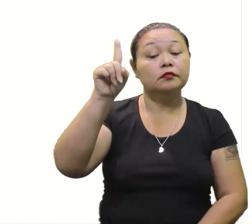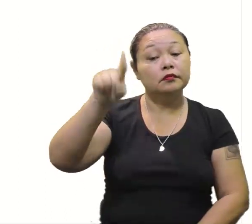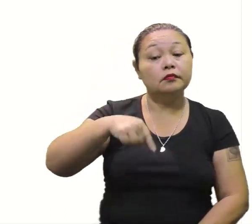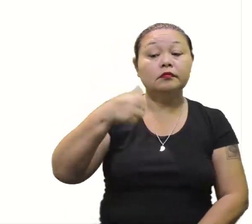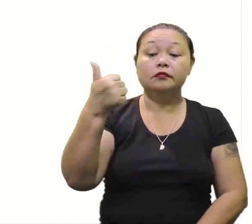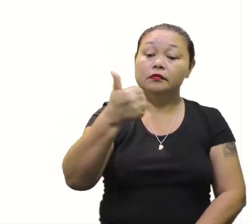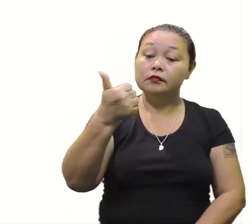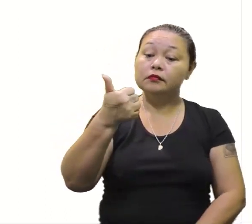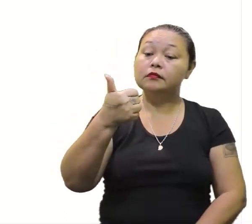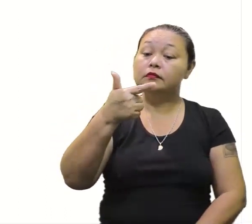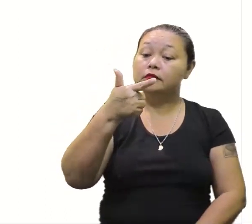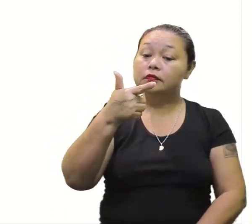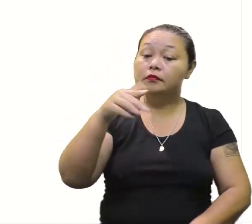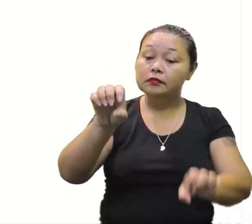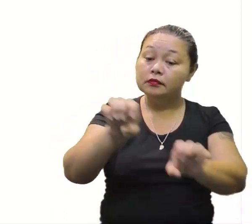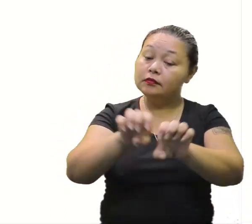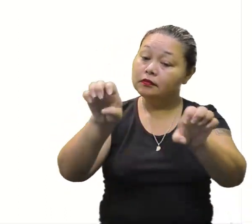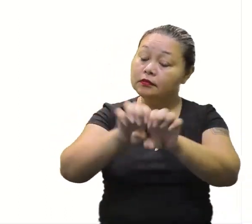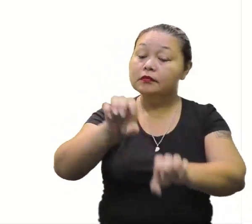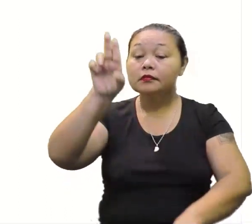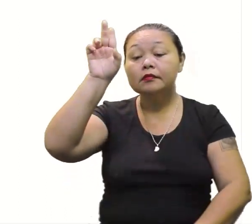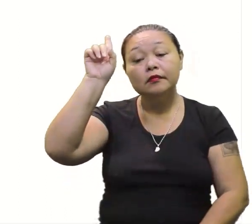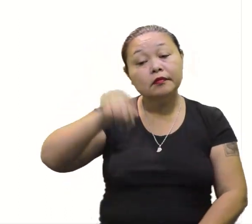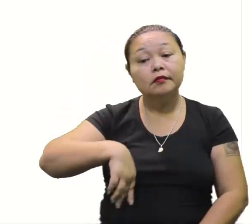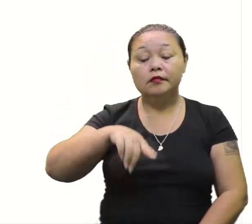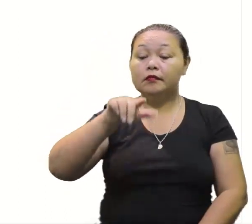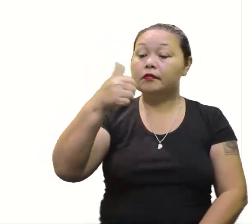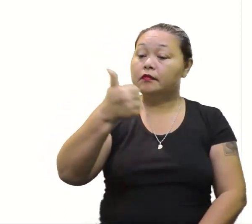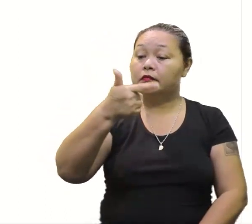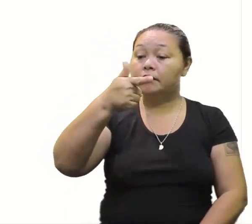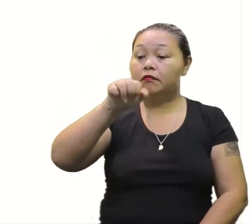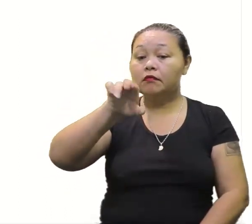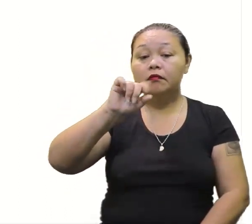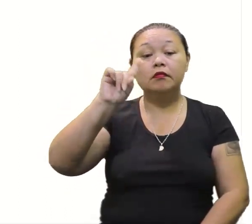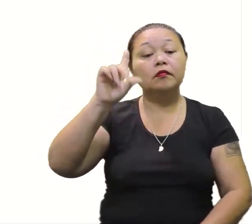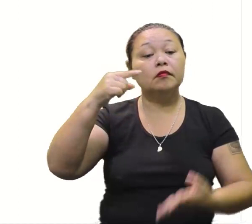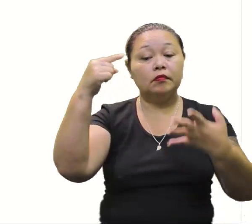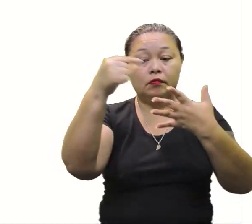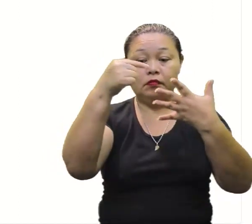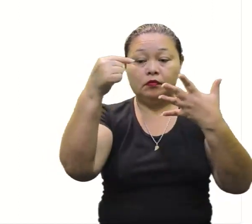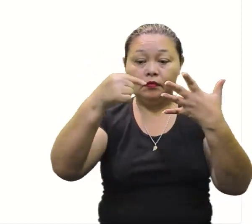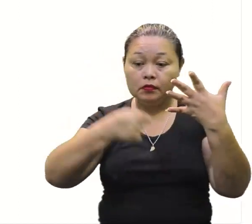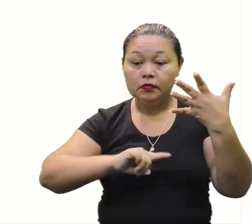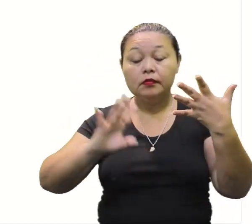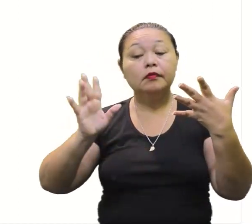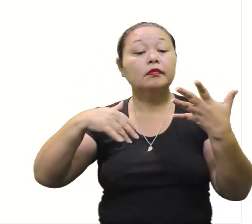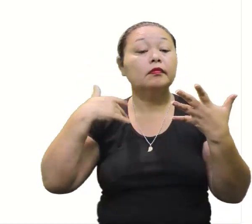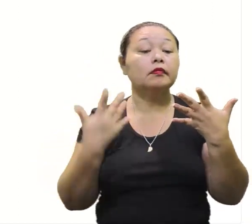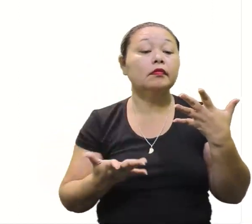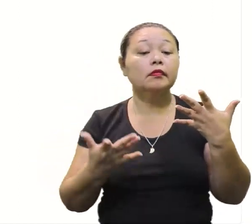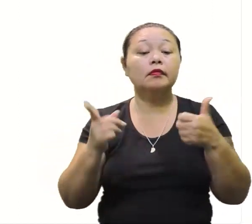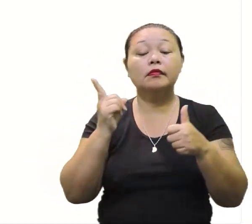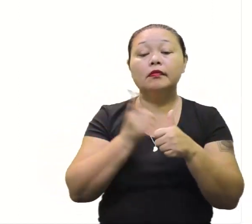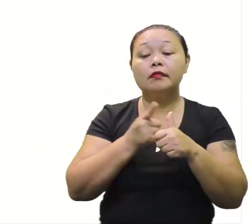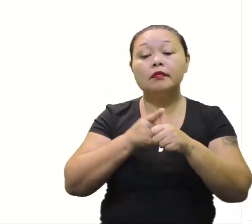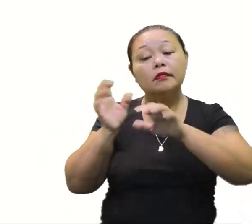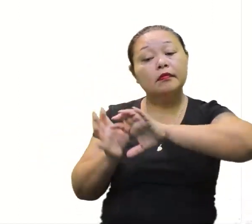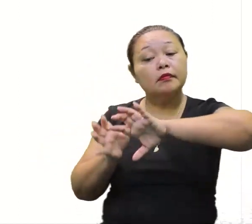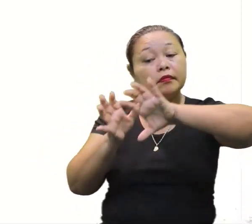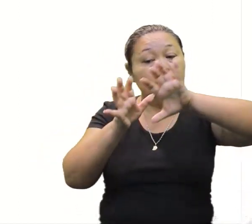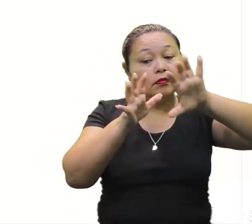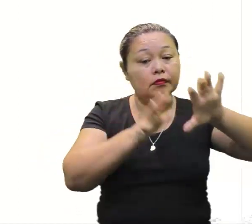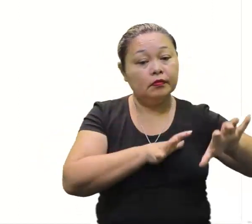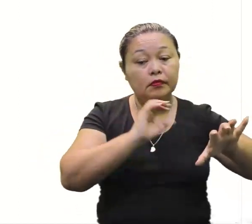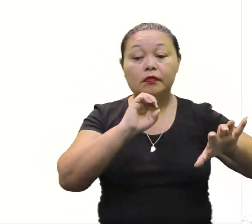isso que é chamado de equação do primeiro grau. E vamos aos quatro passos para resolver uma equação, né? Primeiro, a gente vai separar os